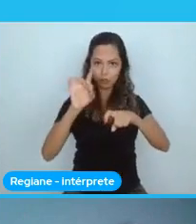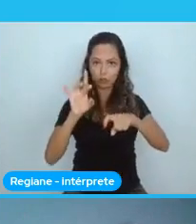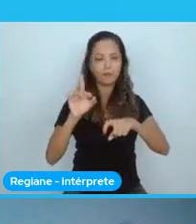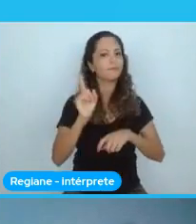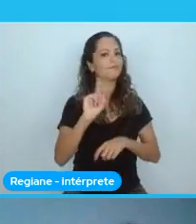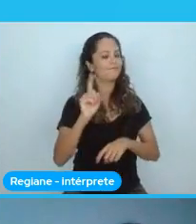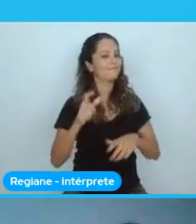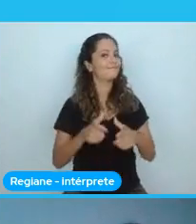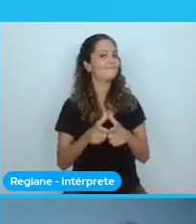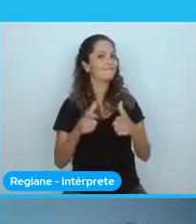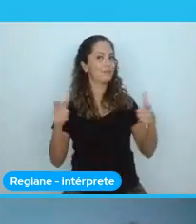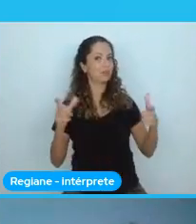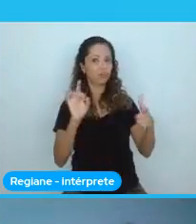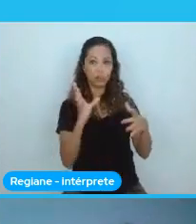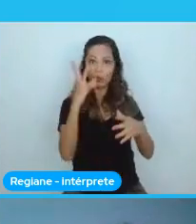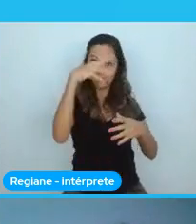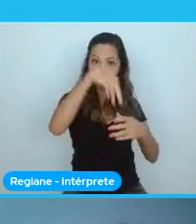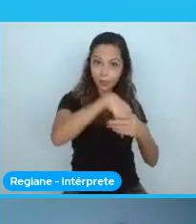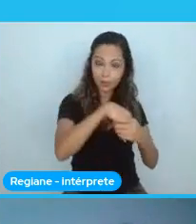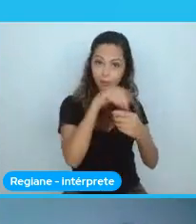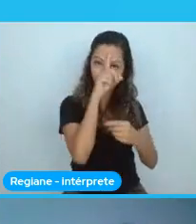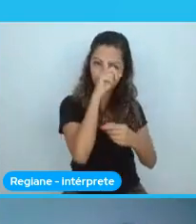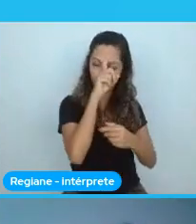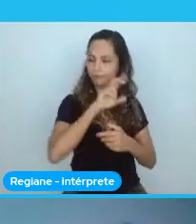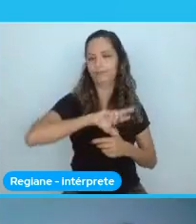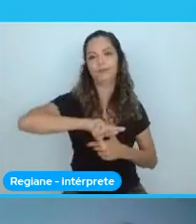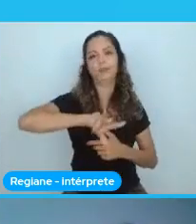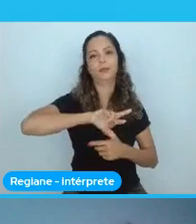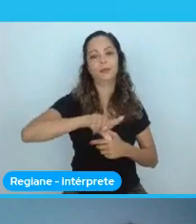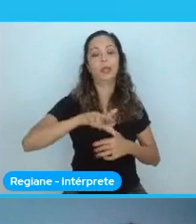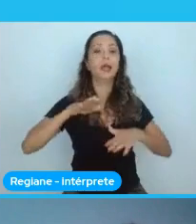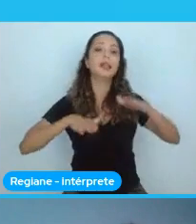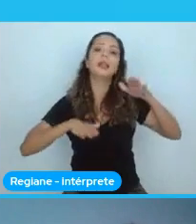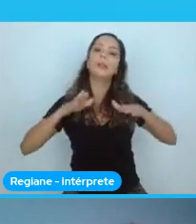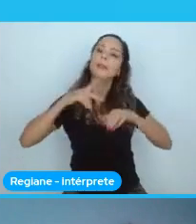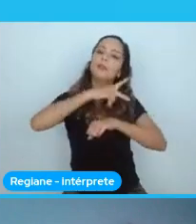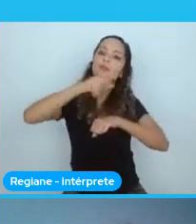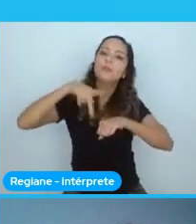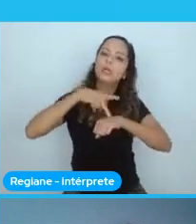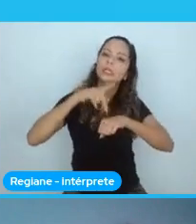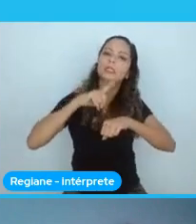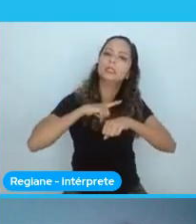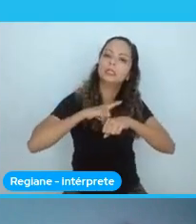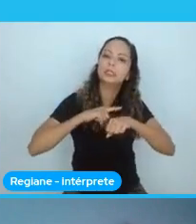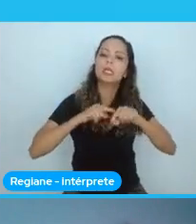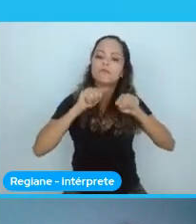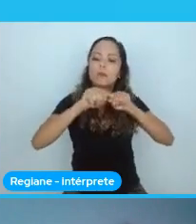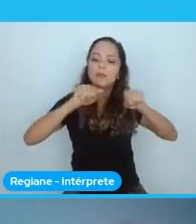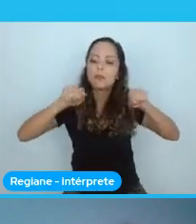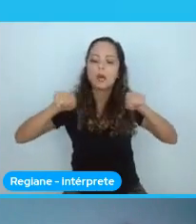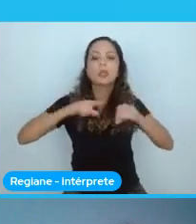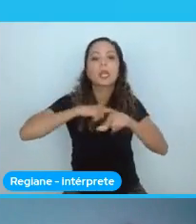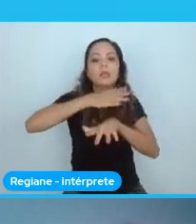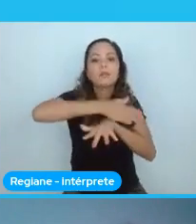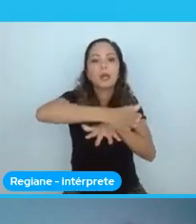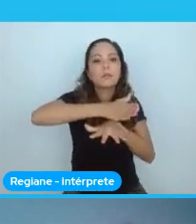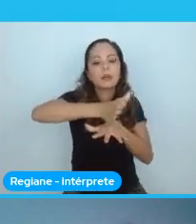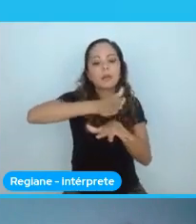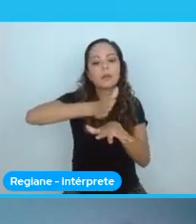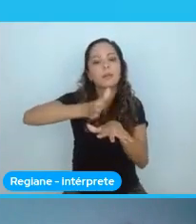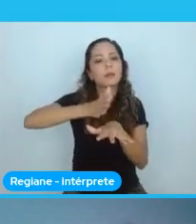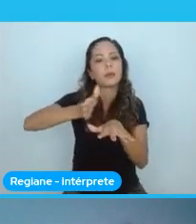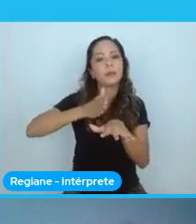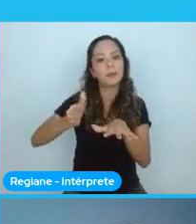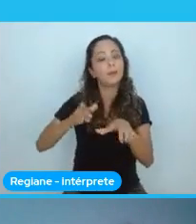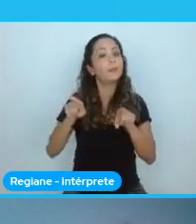Dependendo do país, ela pode ser construída de diversas maneiras, claro, e as profissões mudam também, mas a gente tem que pensar